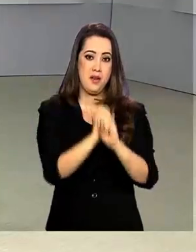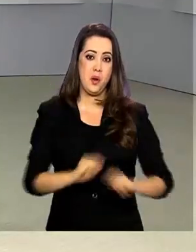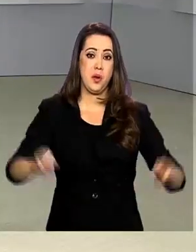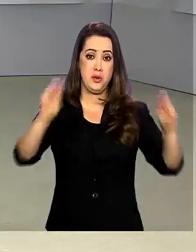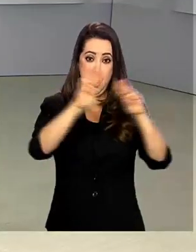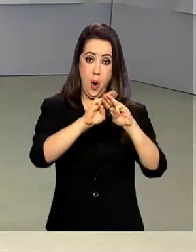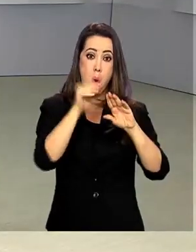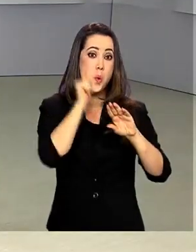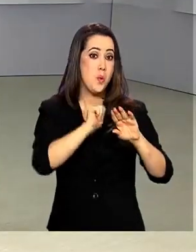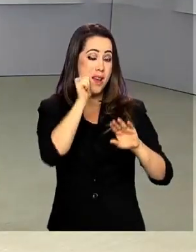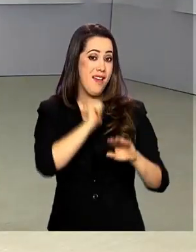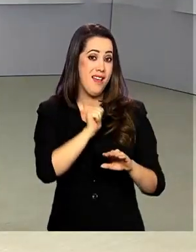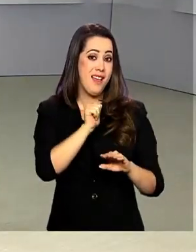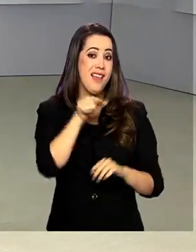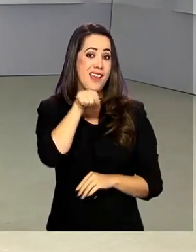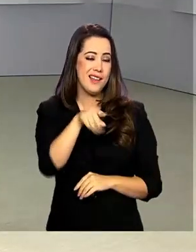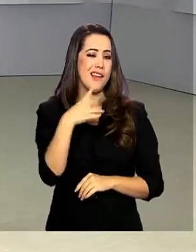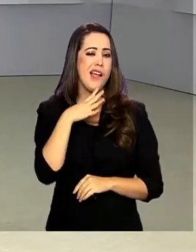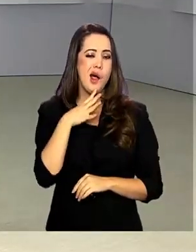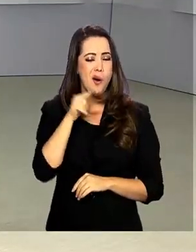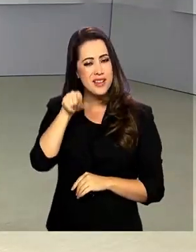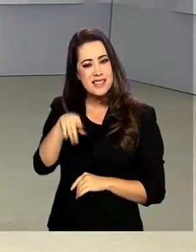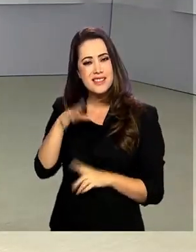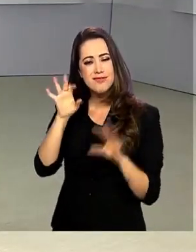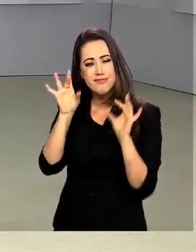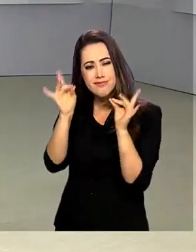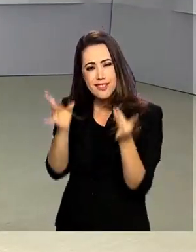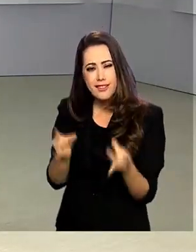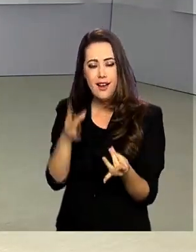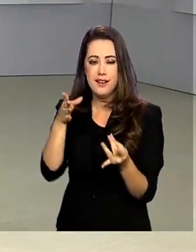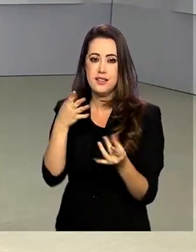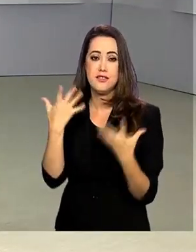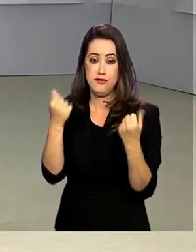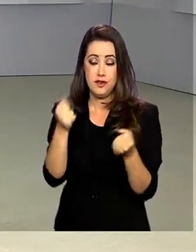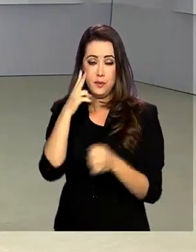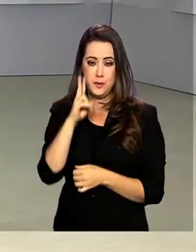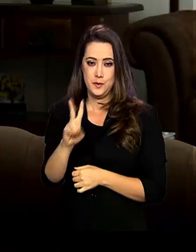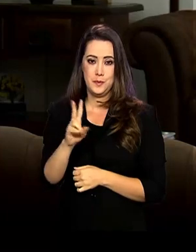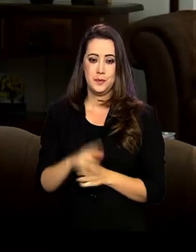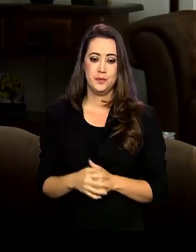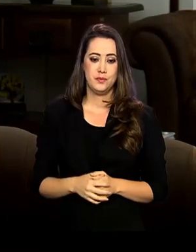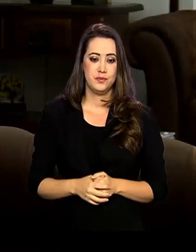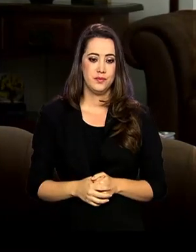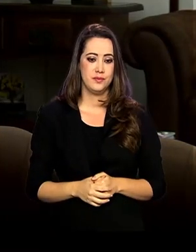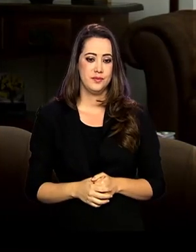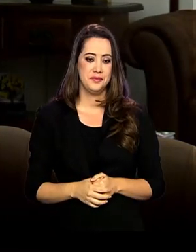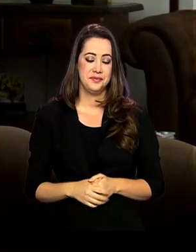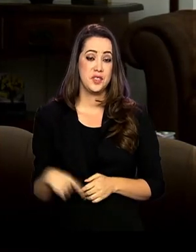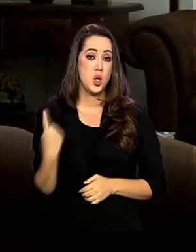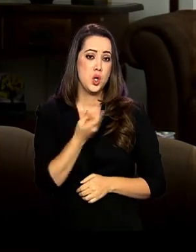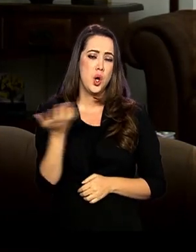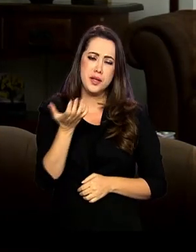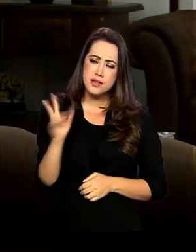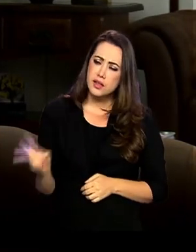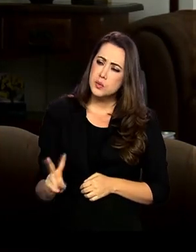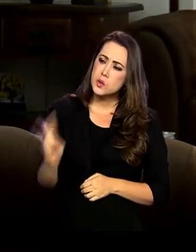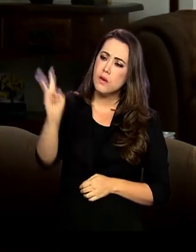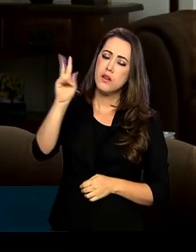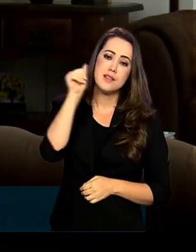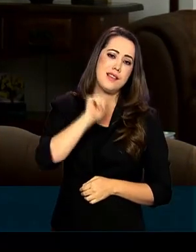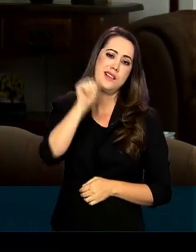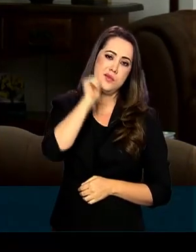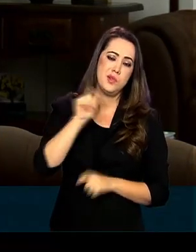produtoras rurais, é o que explica a ministra Tereza Cristina. É a valorização das mulheres